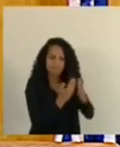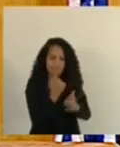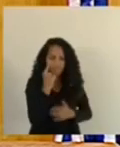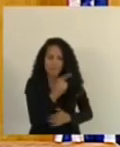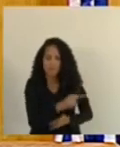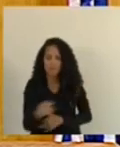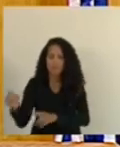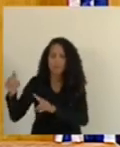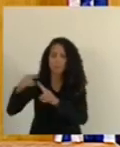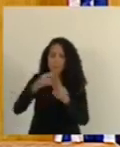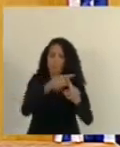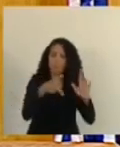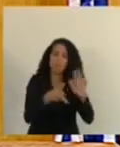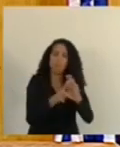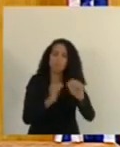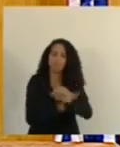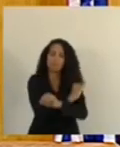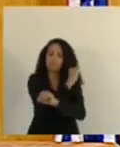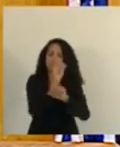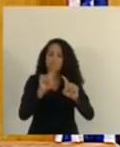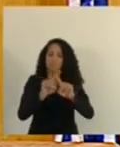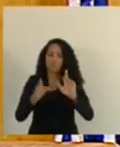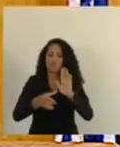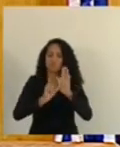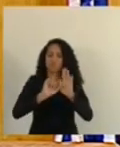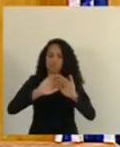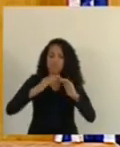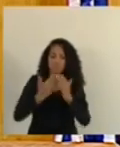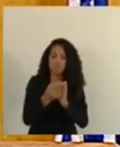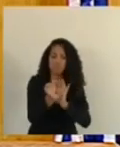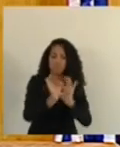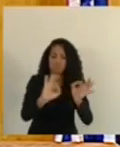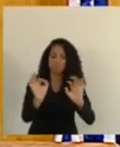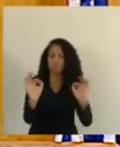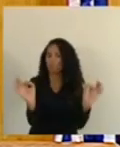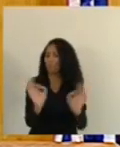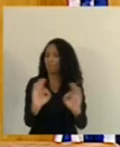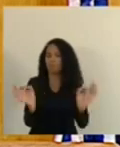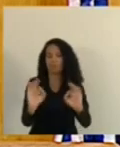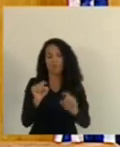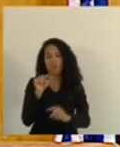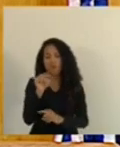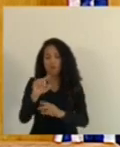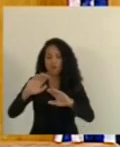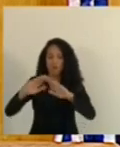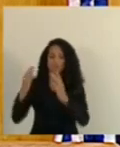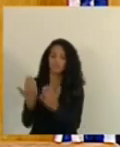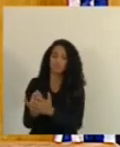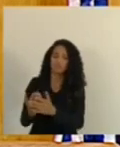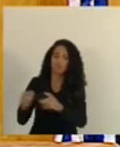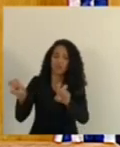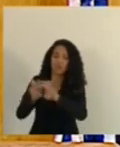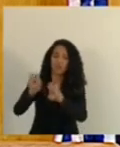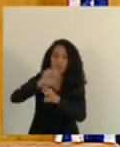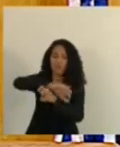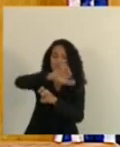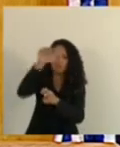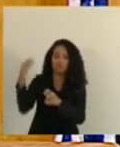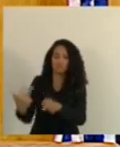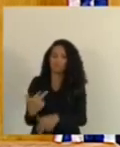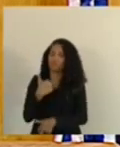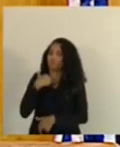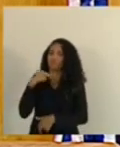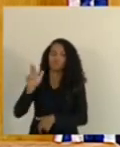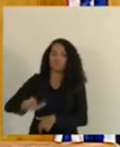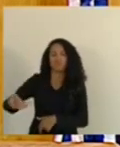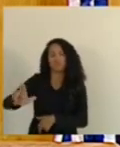sistema integral, mas as escolas não estão preparadas. Por exemplo, essa escola, a quadra está inutilizada. Uma